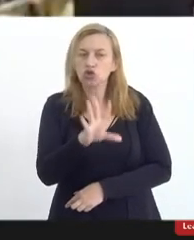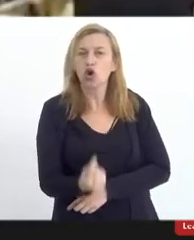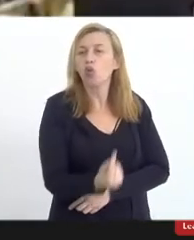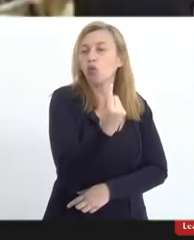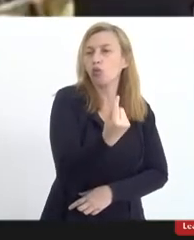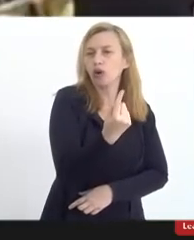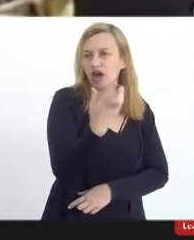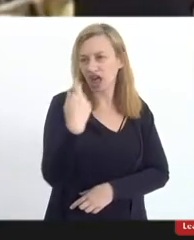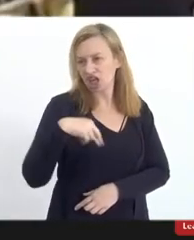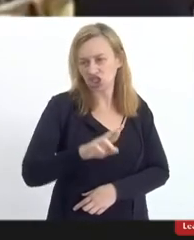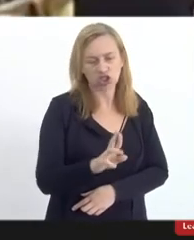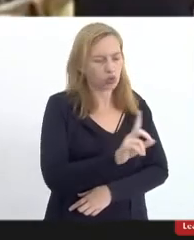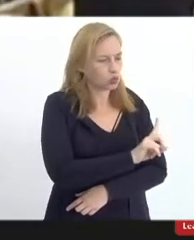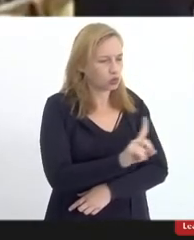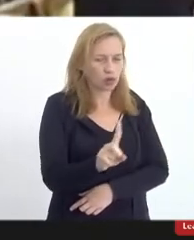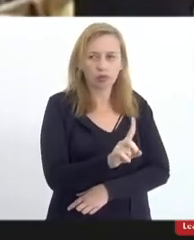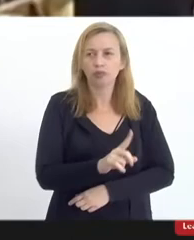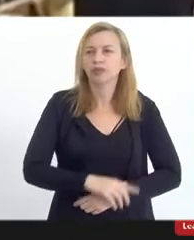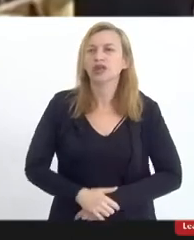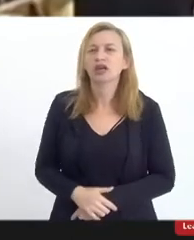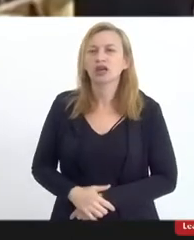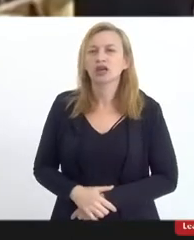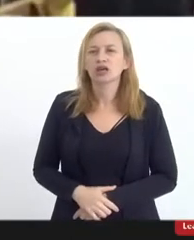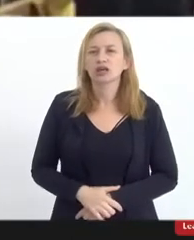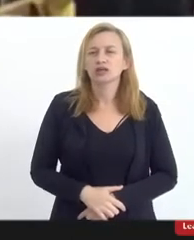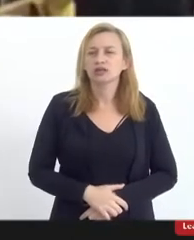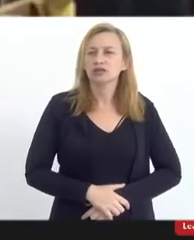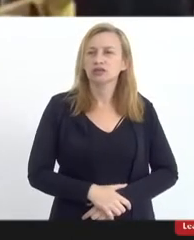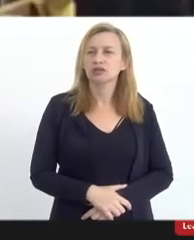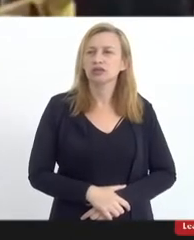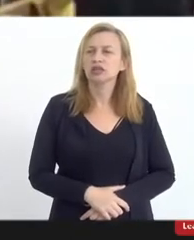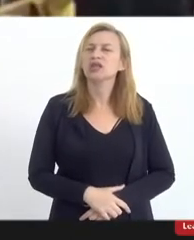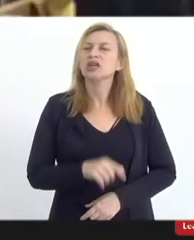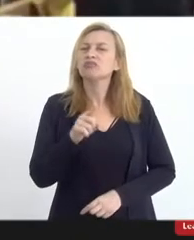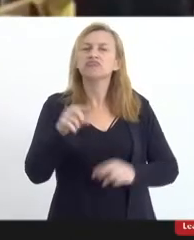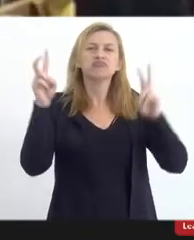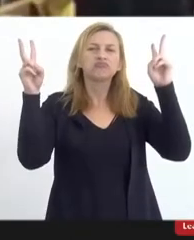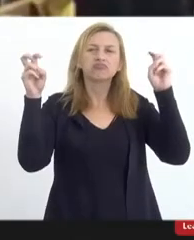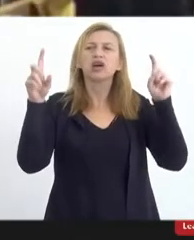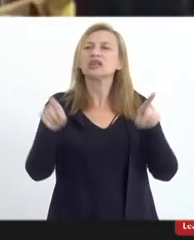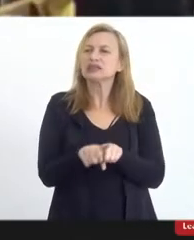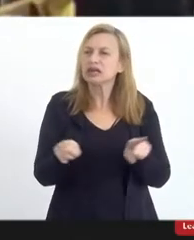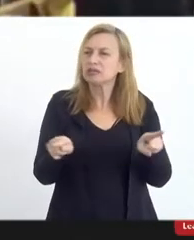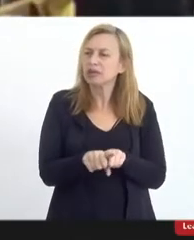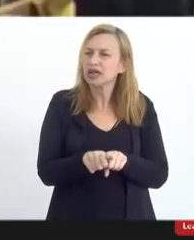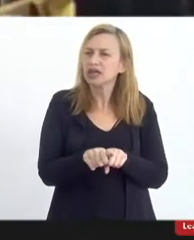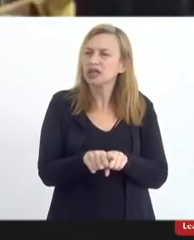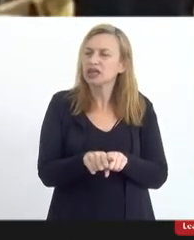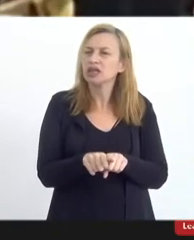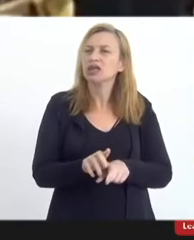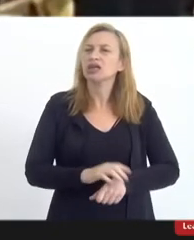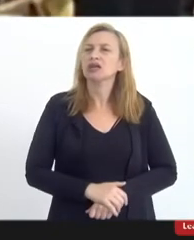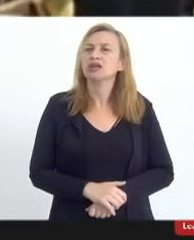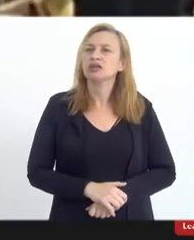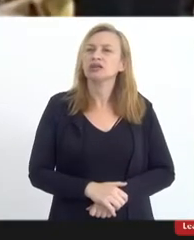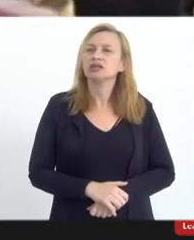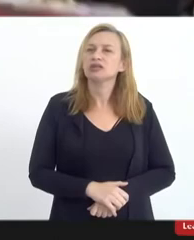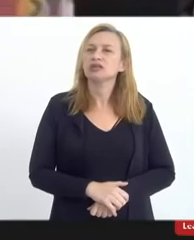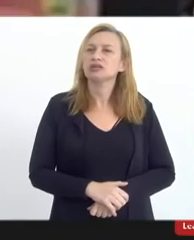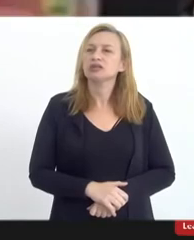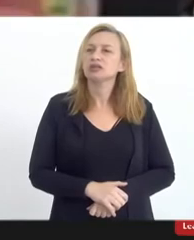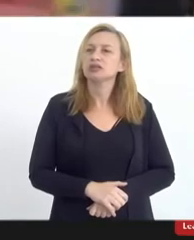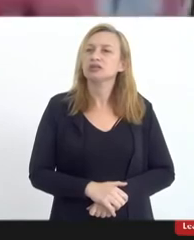religião específica. Essa temática também está presente nas